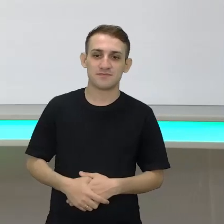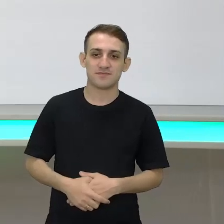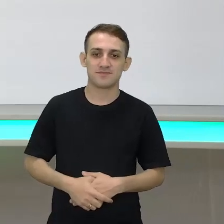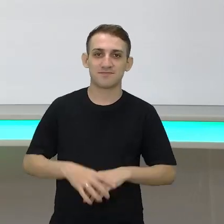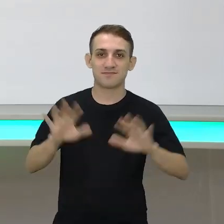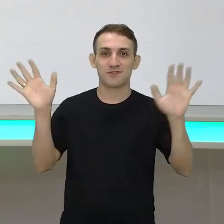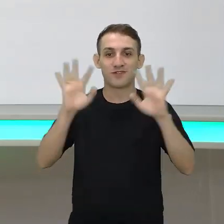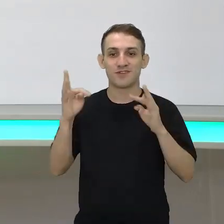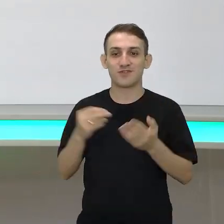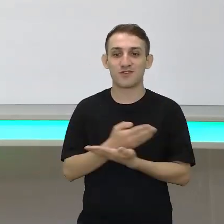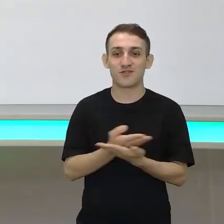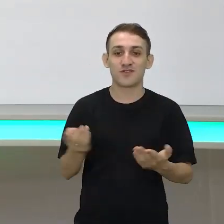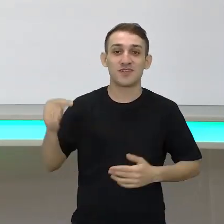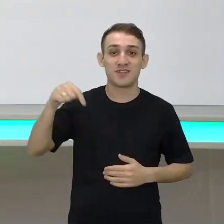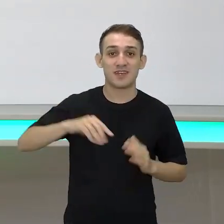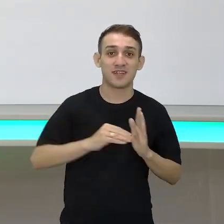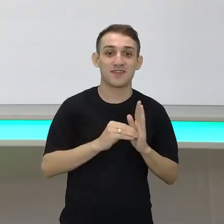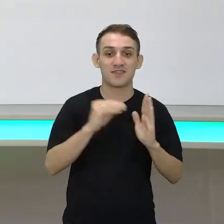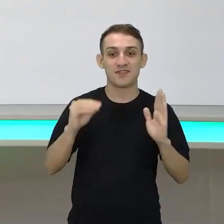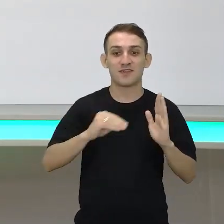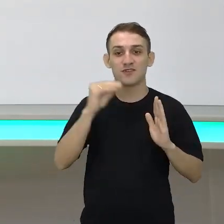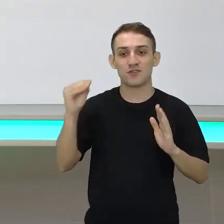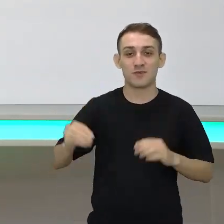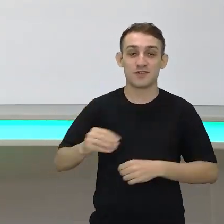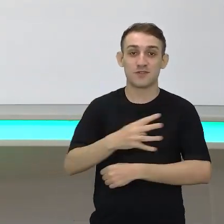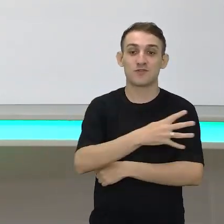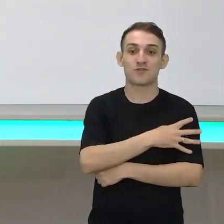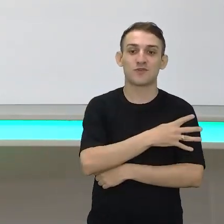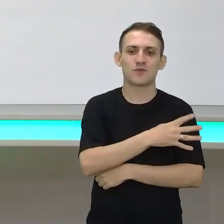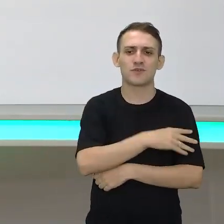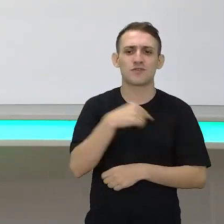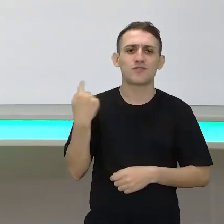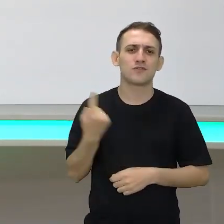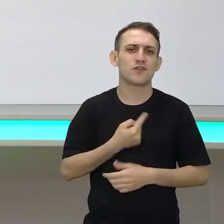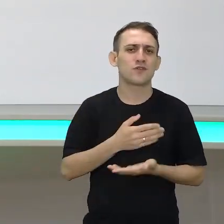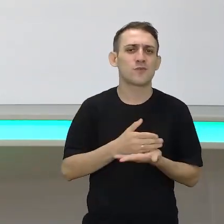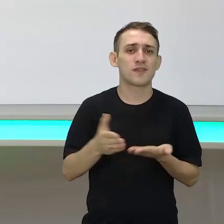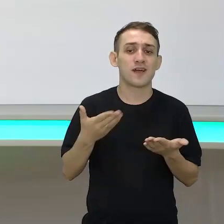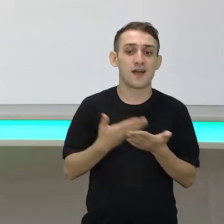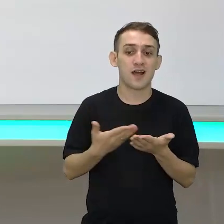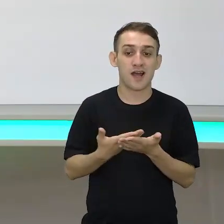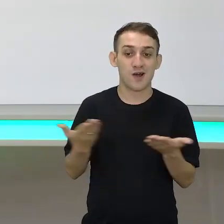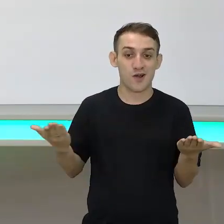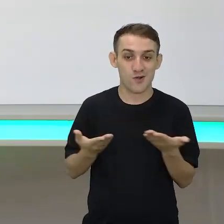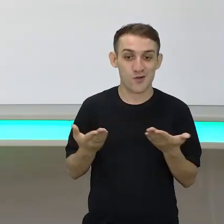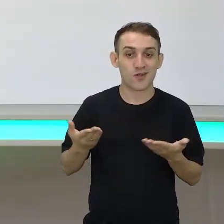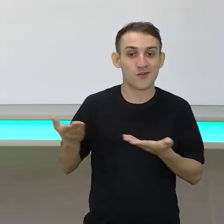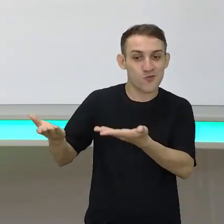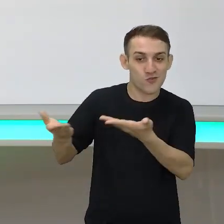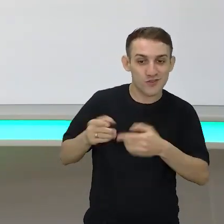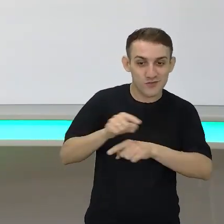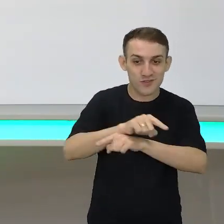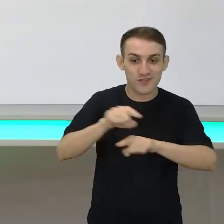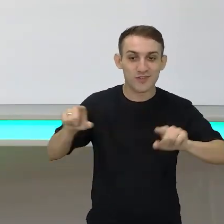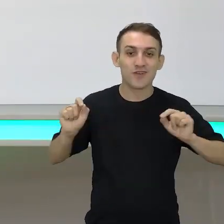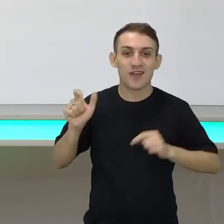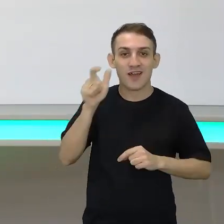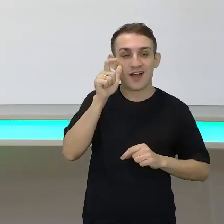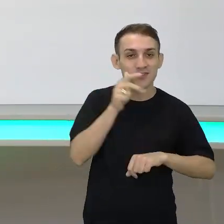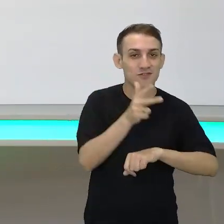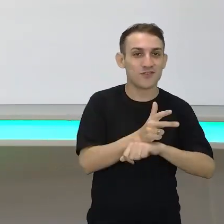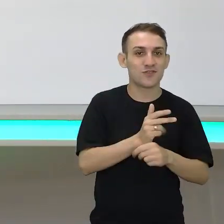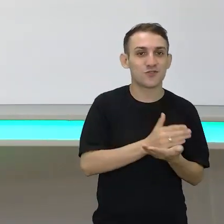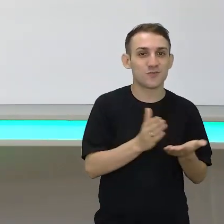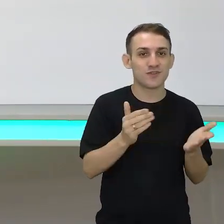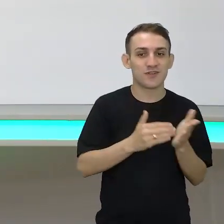Olá, galerinha aqui do Centro de Mídia do quarto ano. Vamos começar uma super aula e já convido você, hein? Assista esse vídeo do